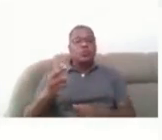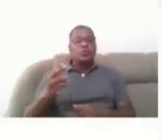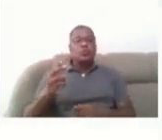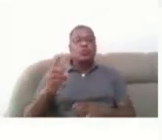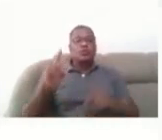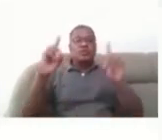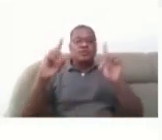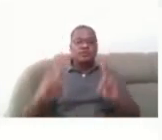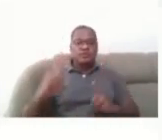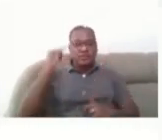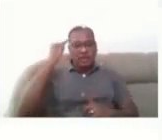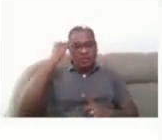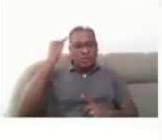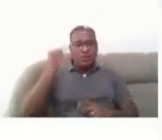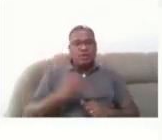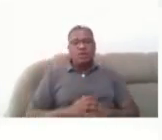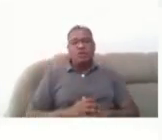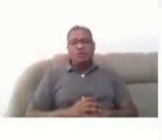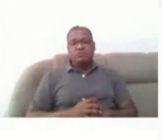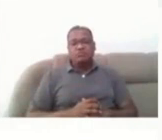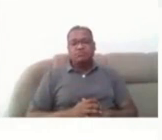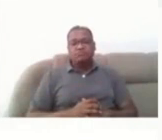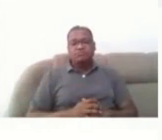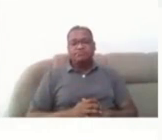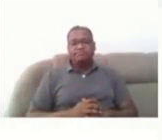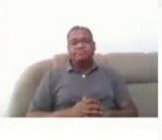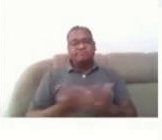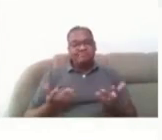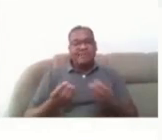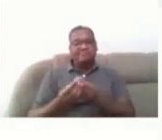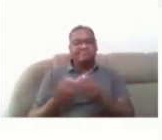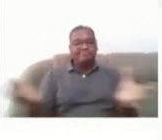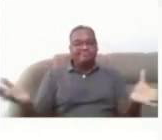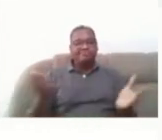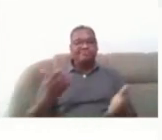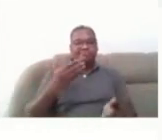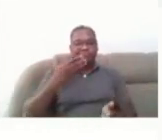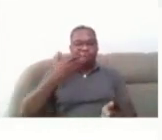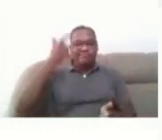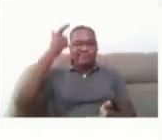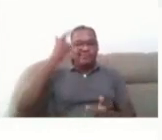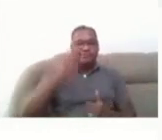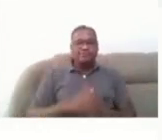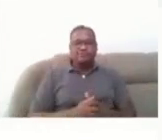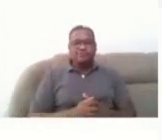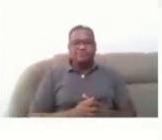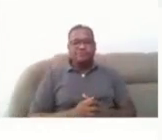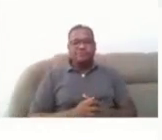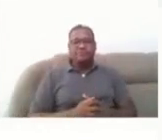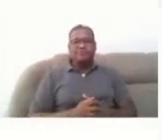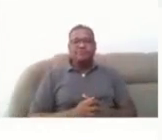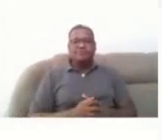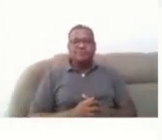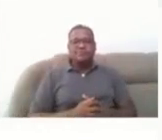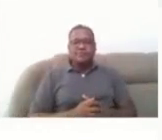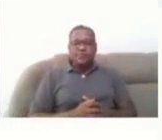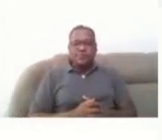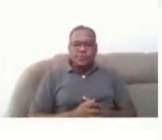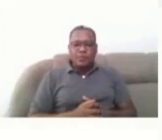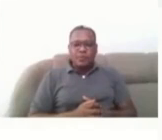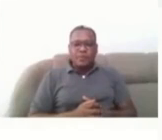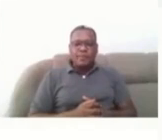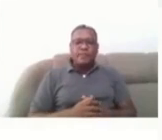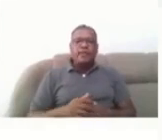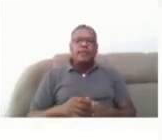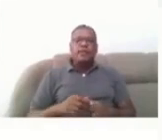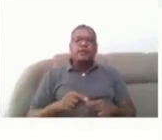intelectual vão se beneficiar dessa linguagem mais simples e clara. Usar fontes sem serifas, ou